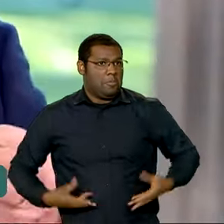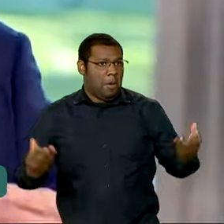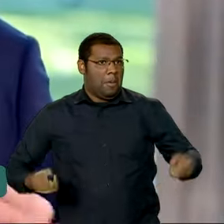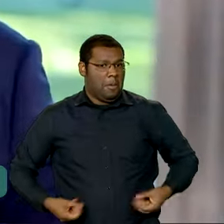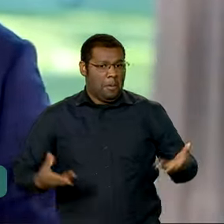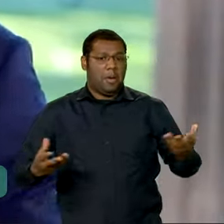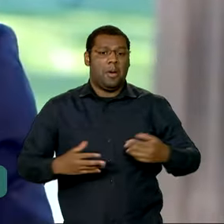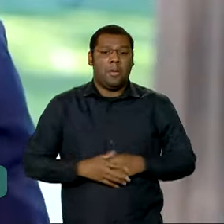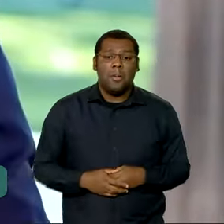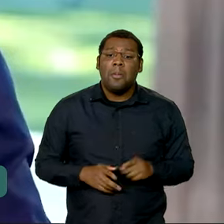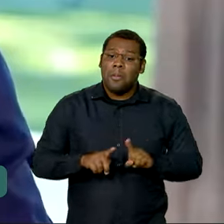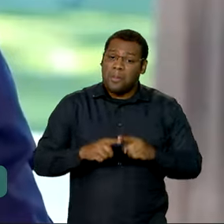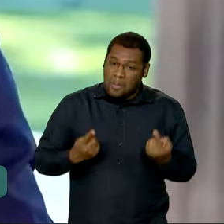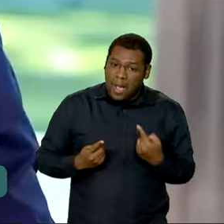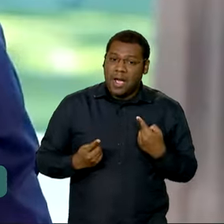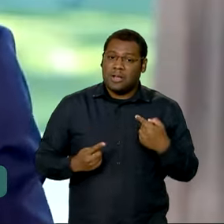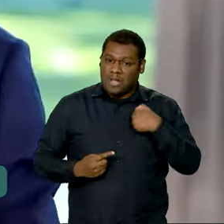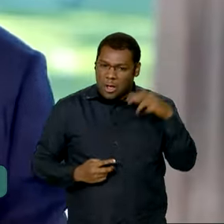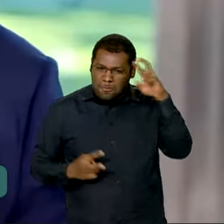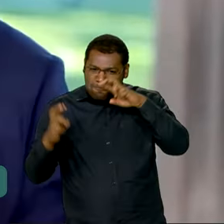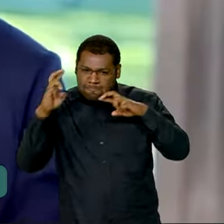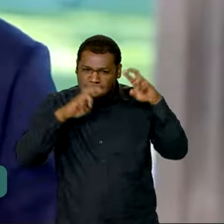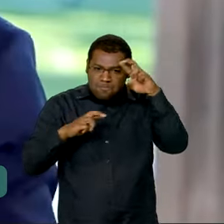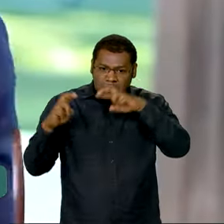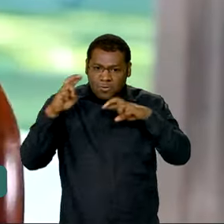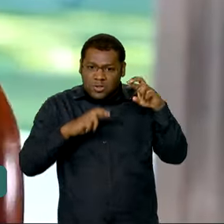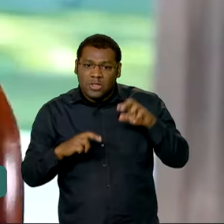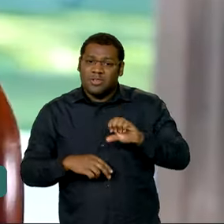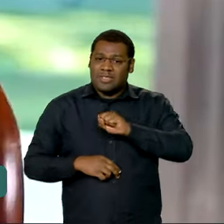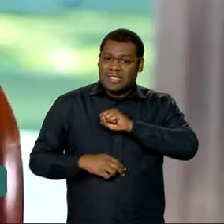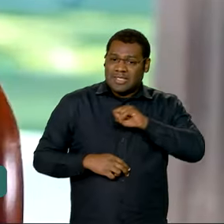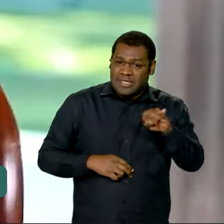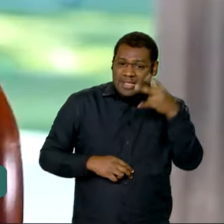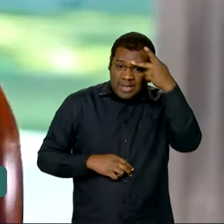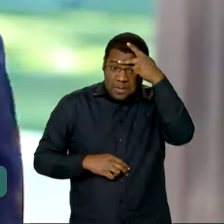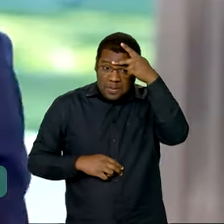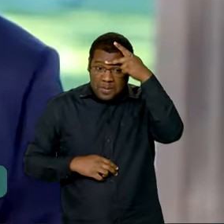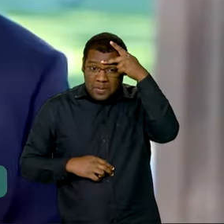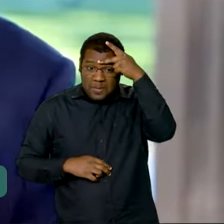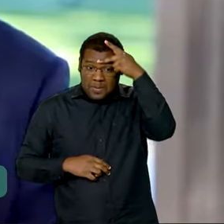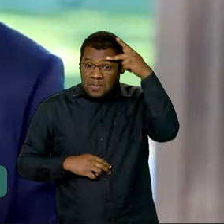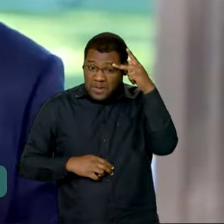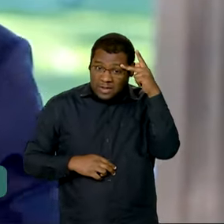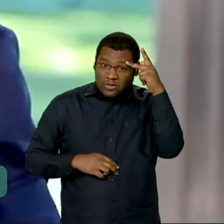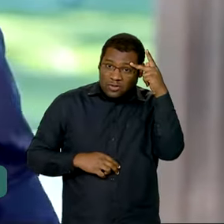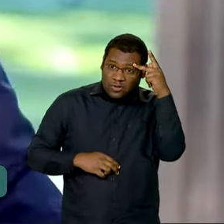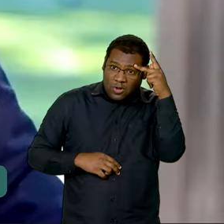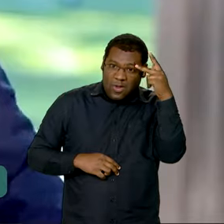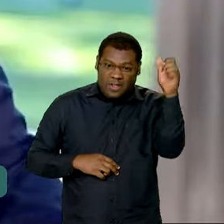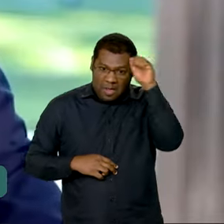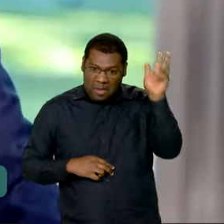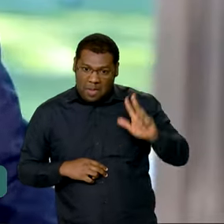exagerado em alguns programas sociais, se tem abuso, se tem gente que está recebendo e que não deveria estar recebendo, tudo isso está sendo